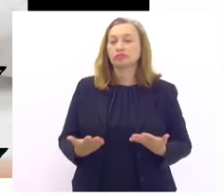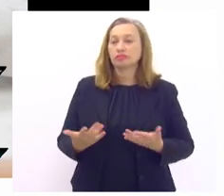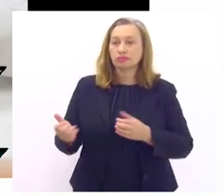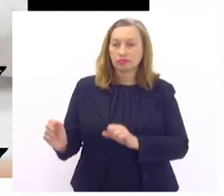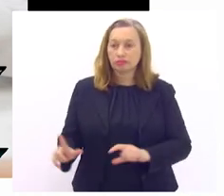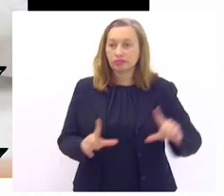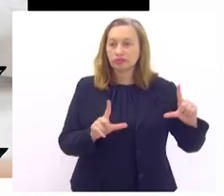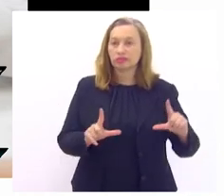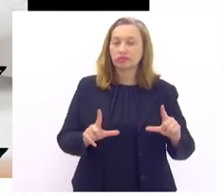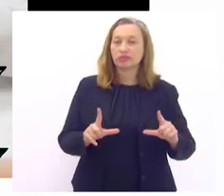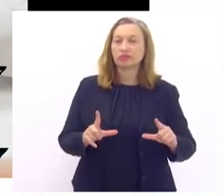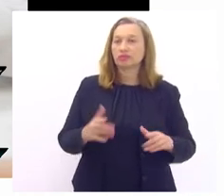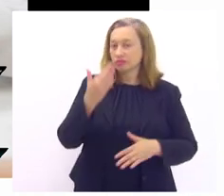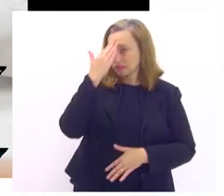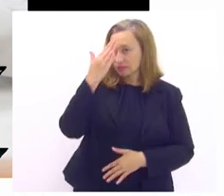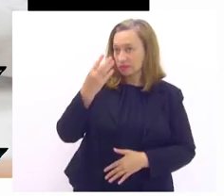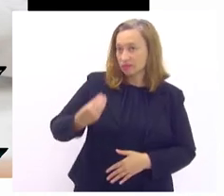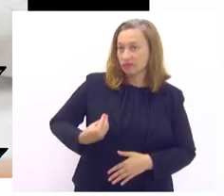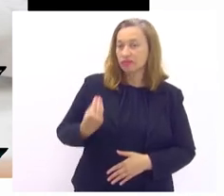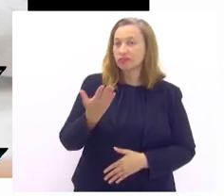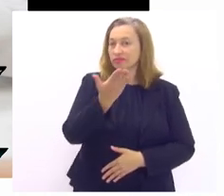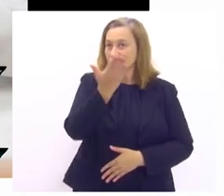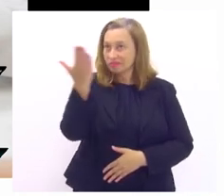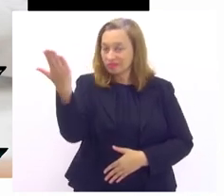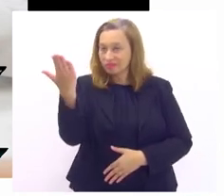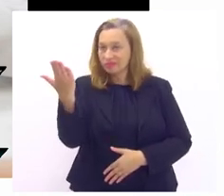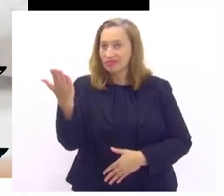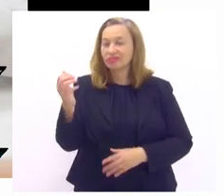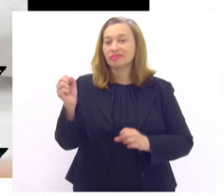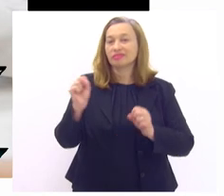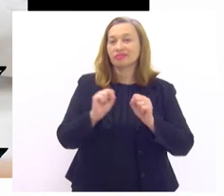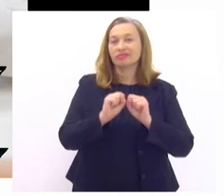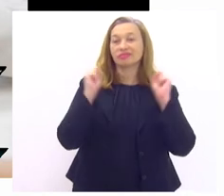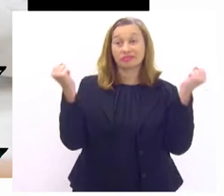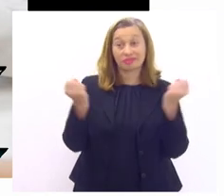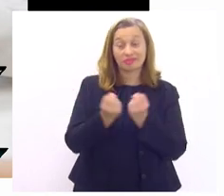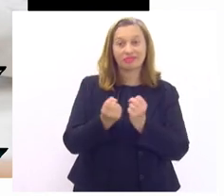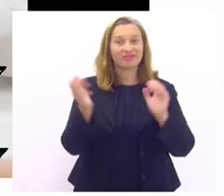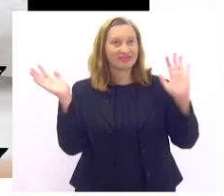agradecer a presença da molecadinha que veio também para o nosso seminário olha só